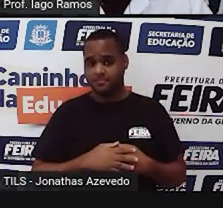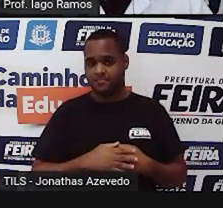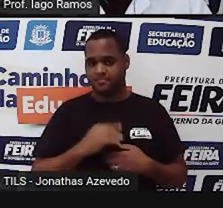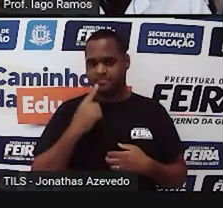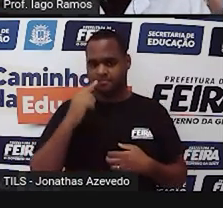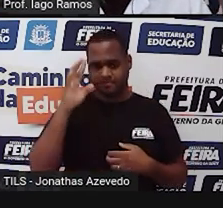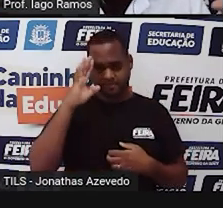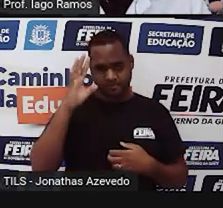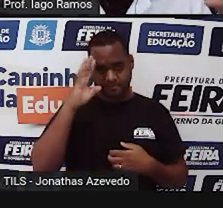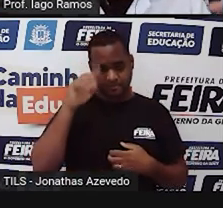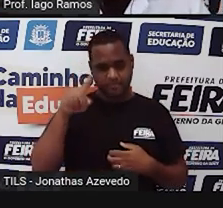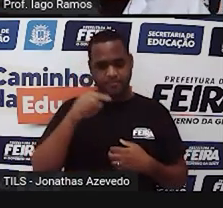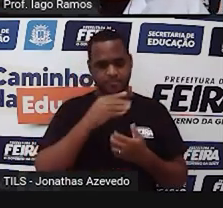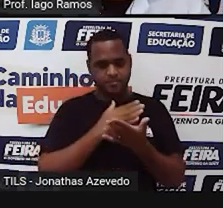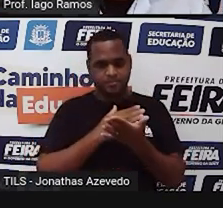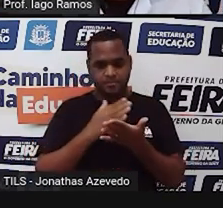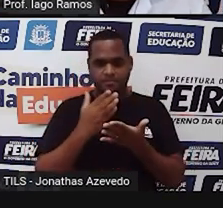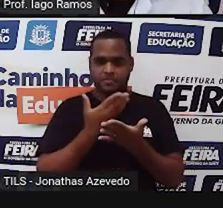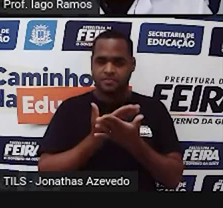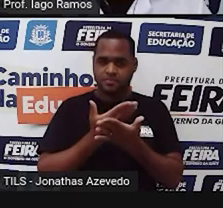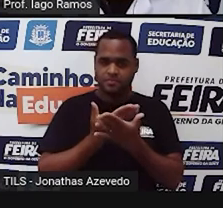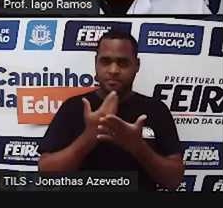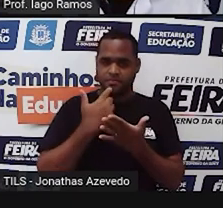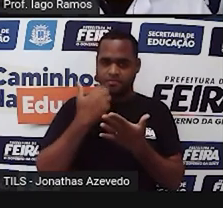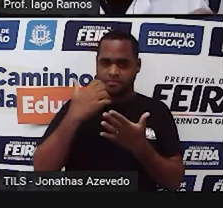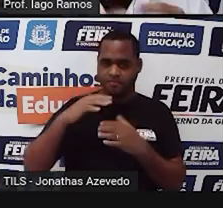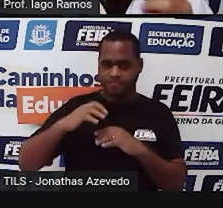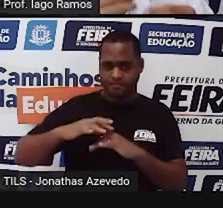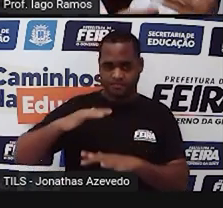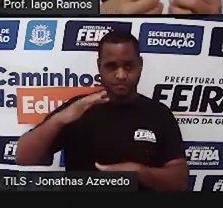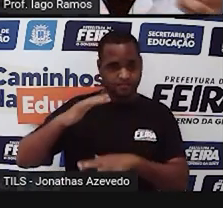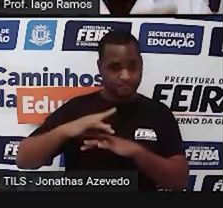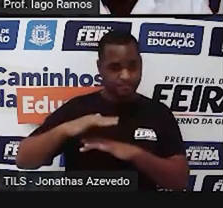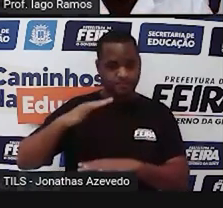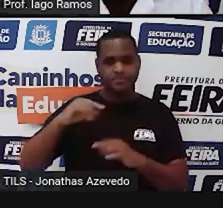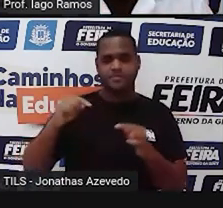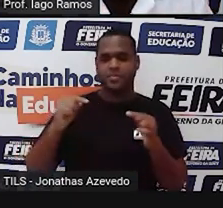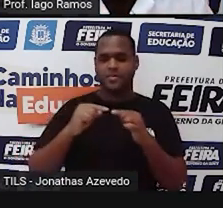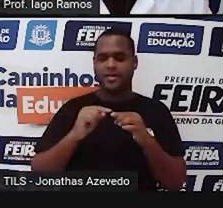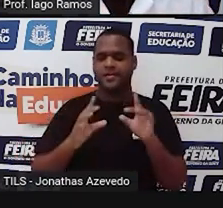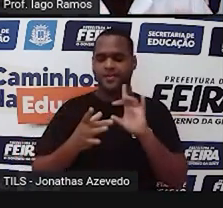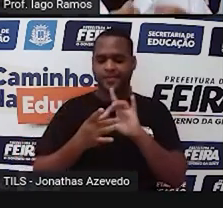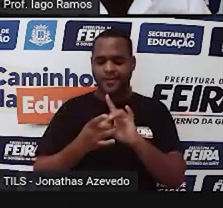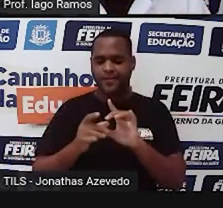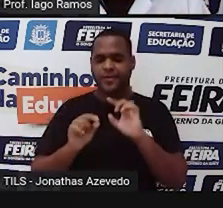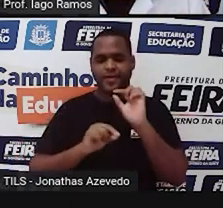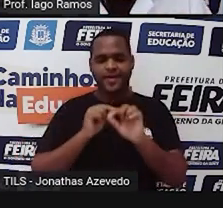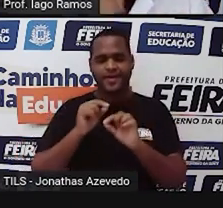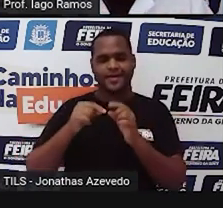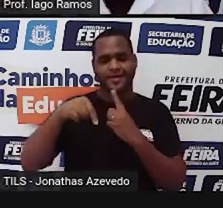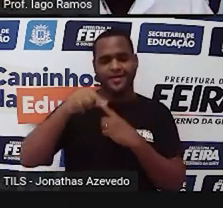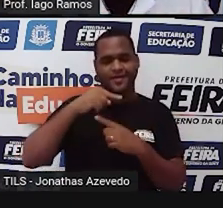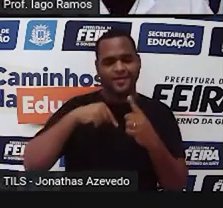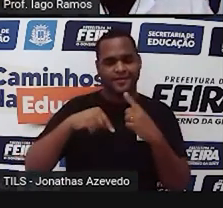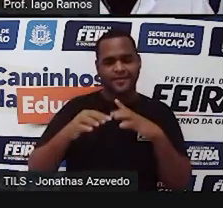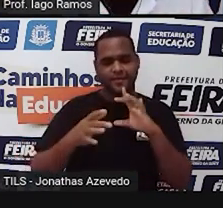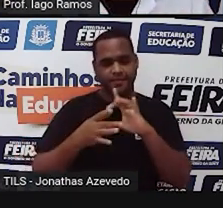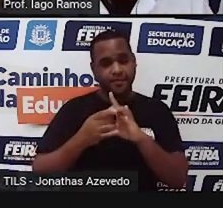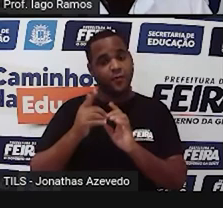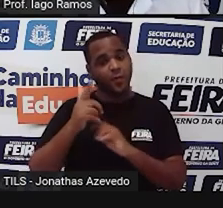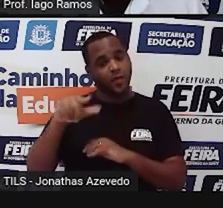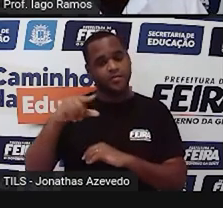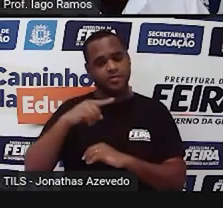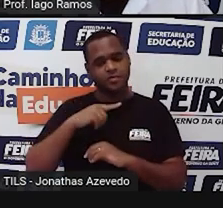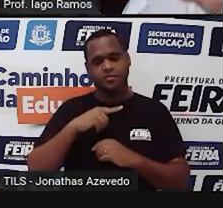a gente acabou de estudar, a medida capacidade, ela faz amizade, ela se relaciona com outra